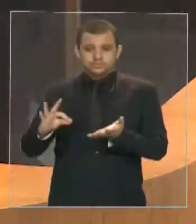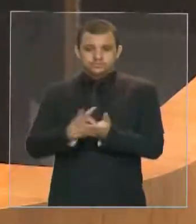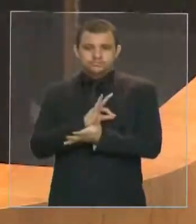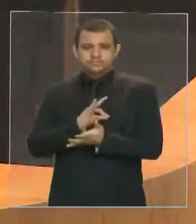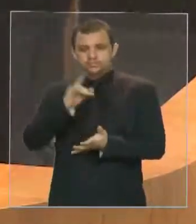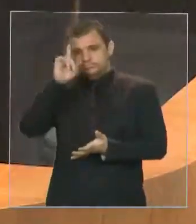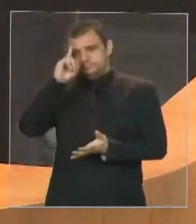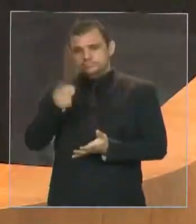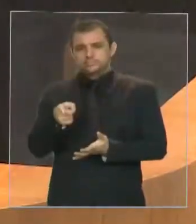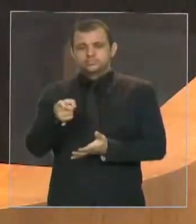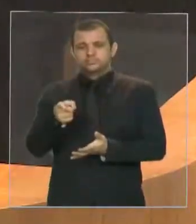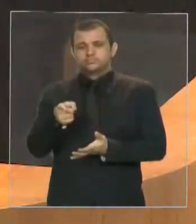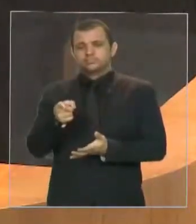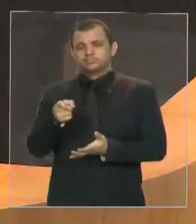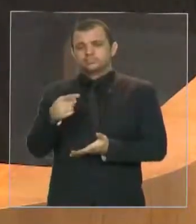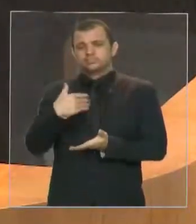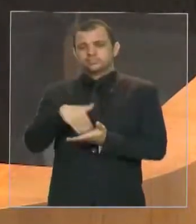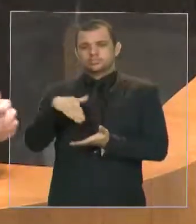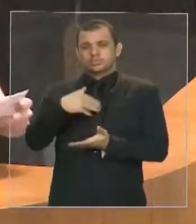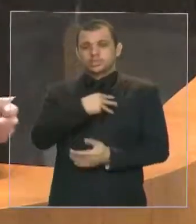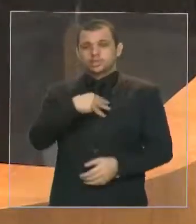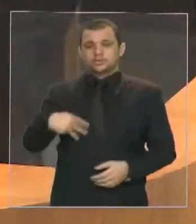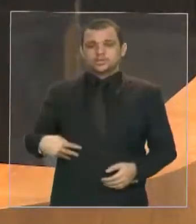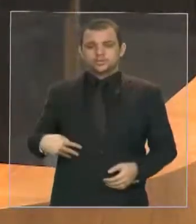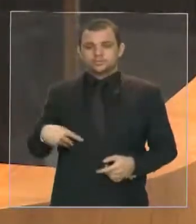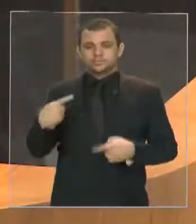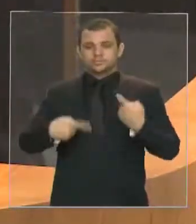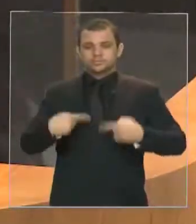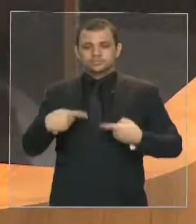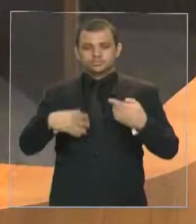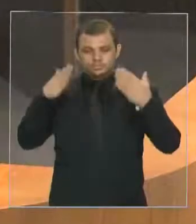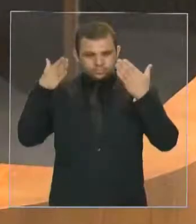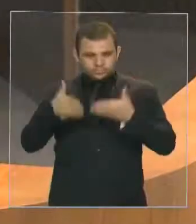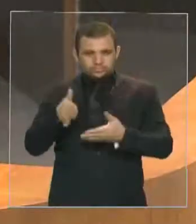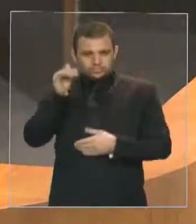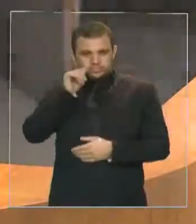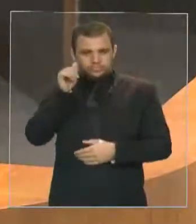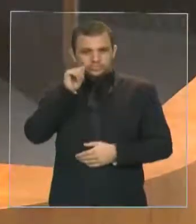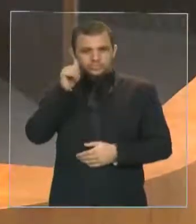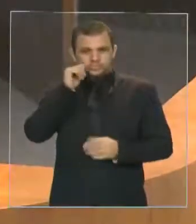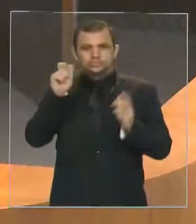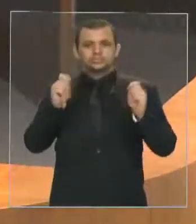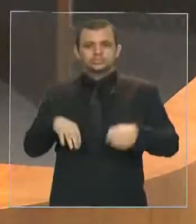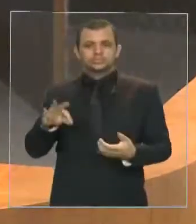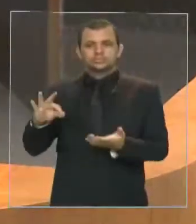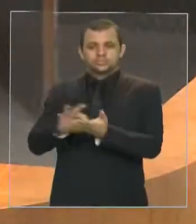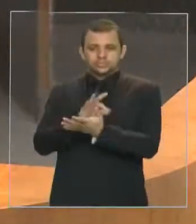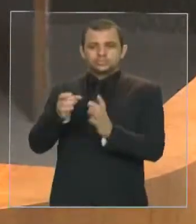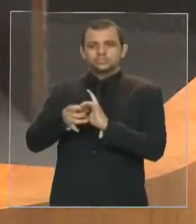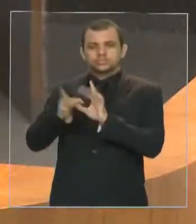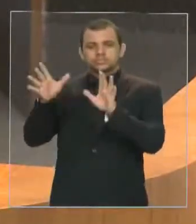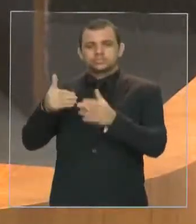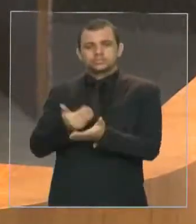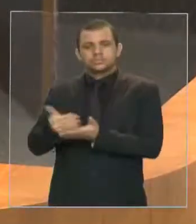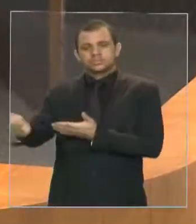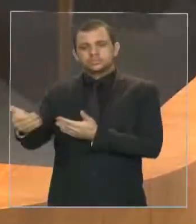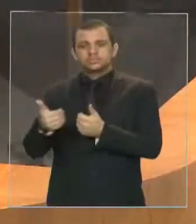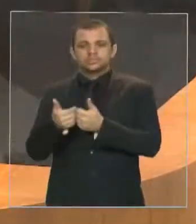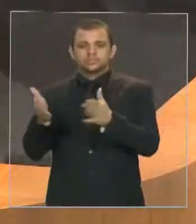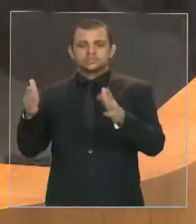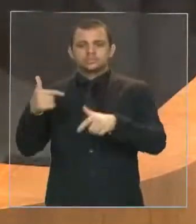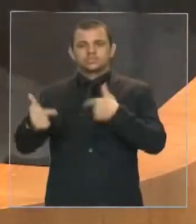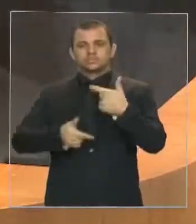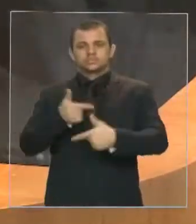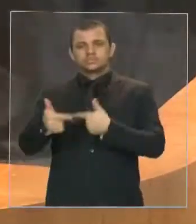ordem da Ministra de Política para as Mulheres autorizar o funcionamento e a data da inauguração desta